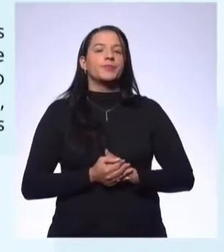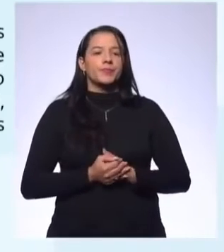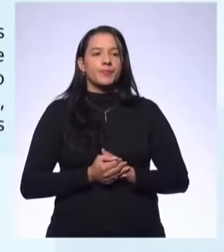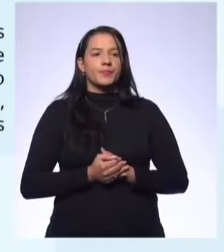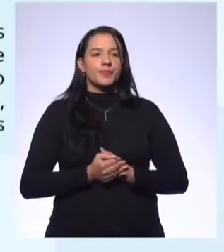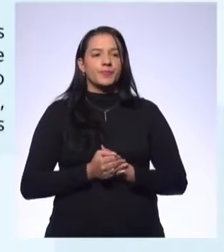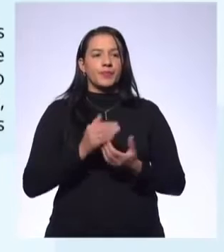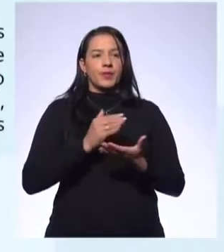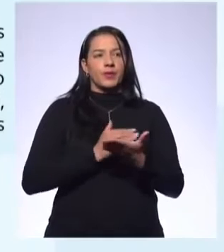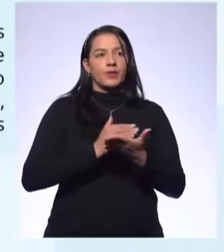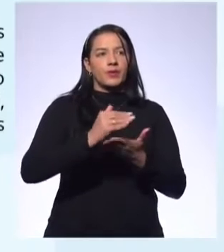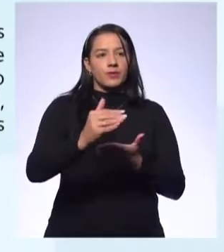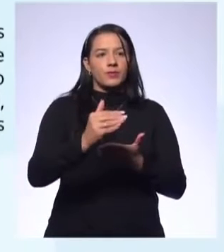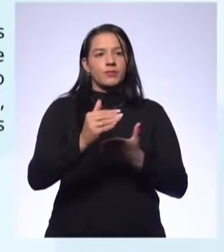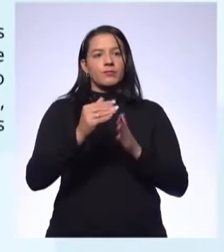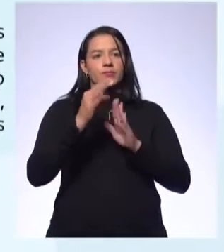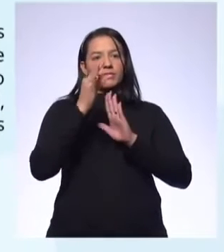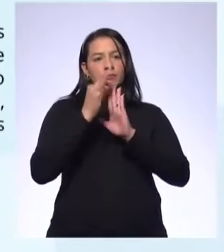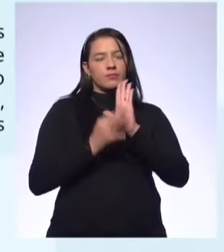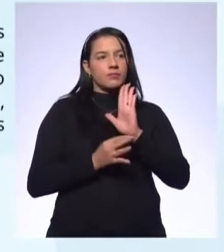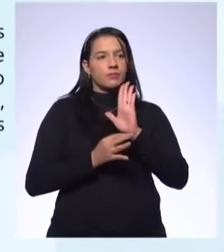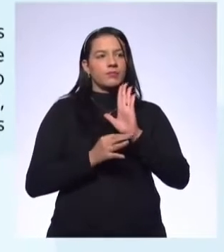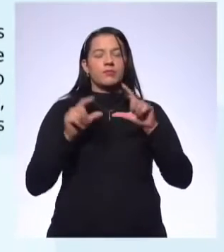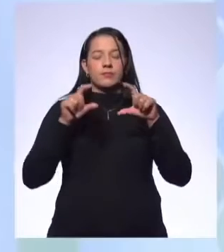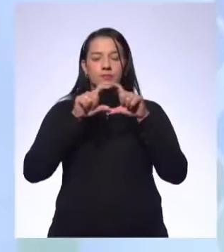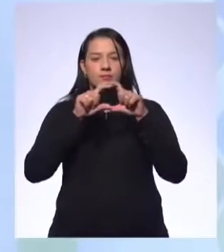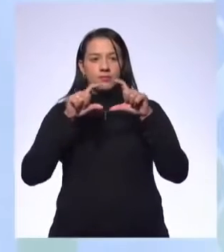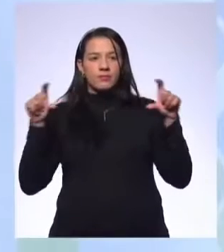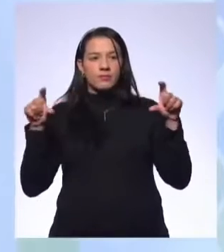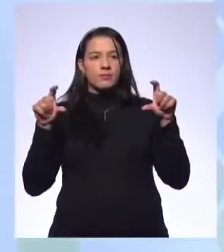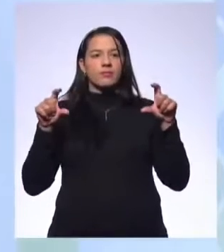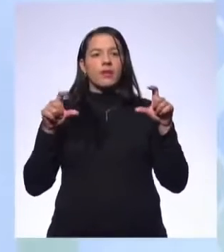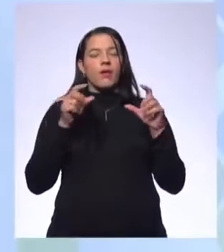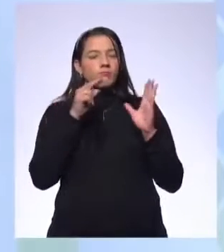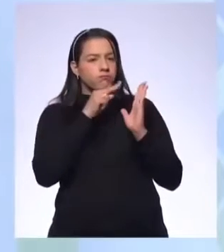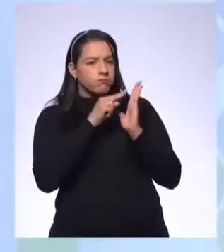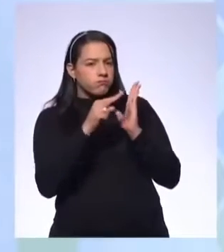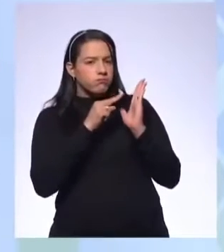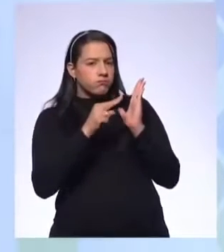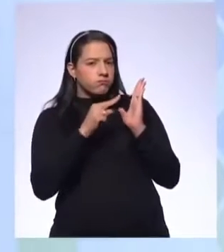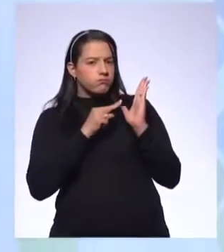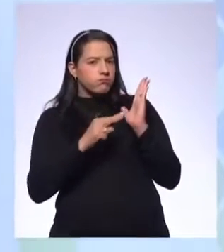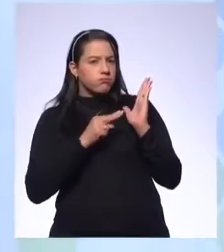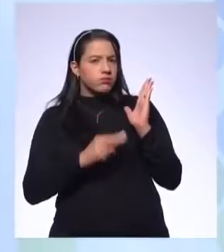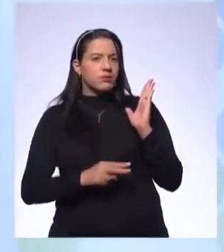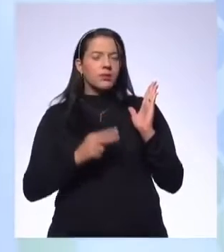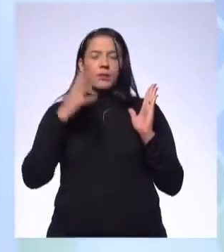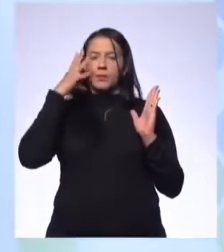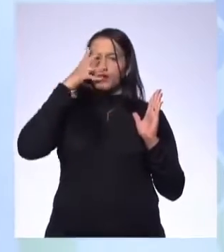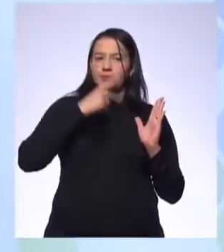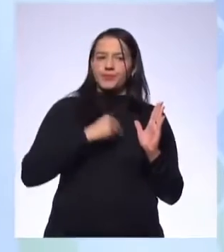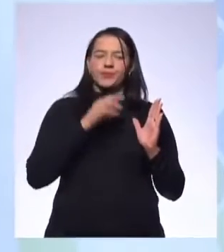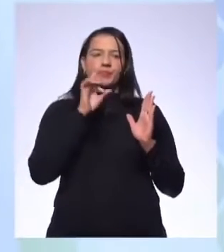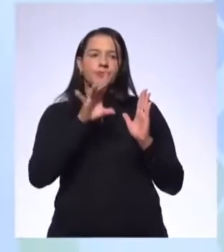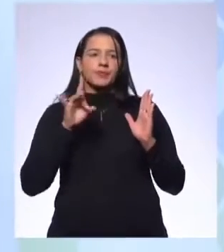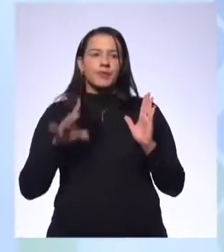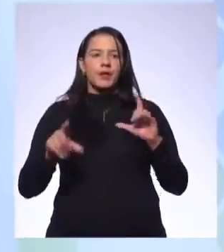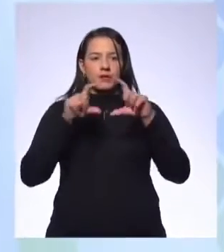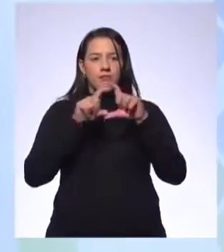Tayana? Um texto um pouco grande. Mas aí eu peço, alunos, que vocês leiam, acompanhem com a gente aí bem bonitinho cada